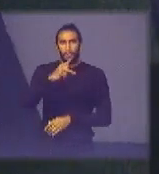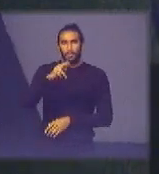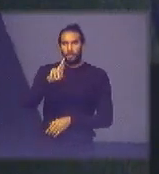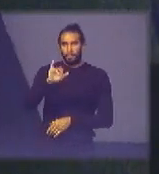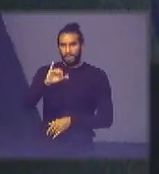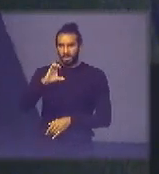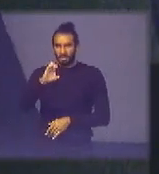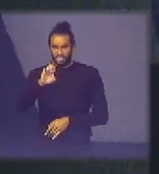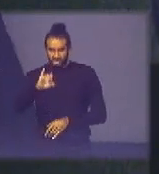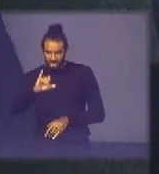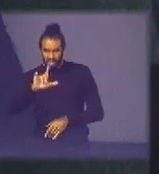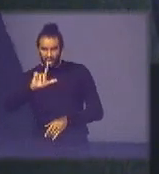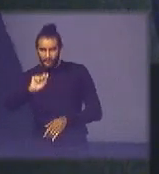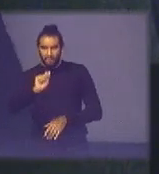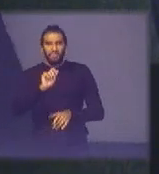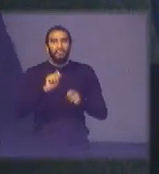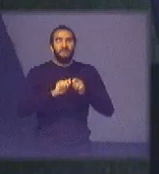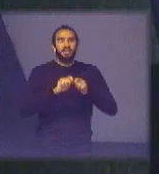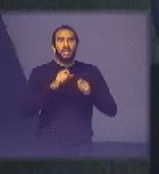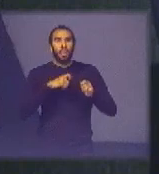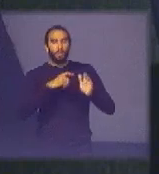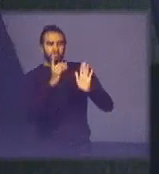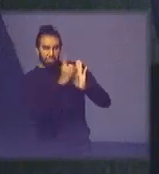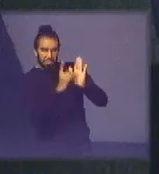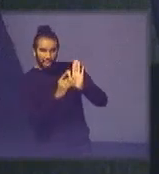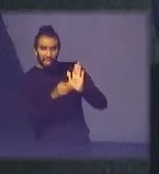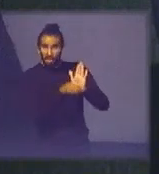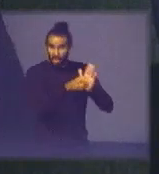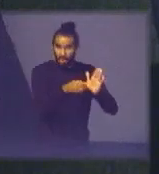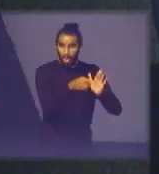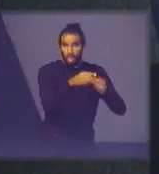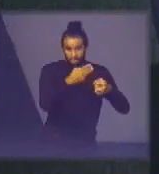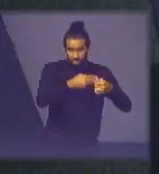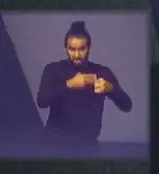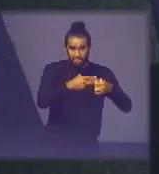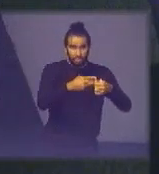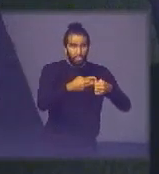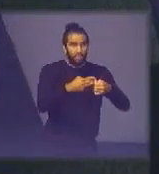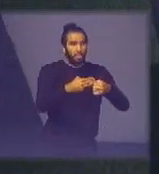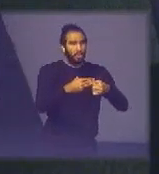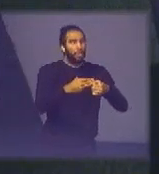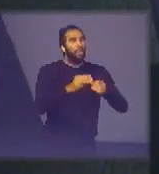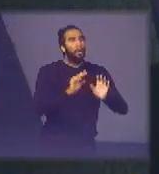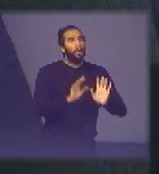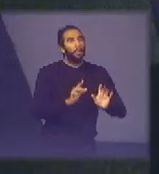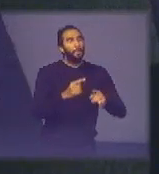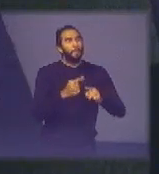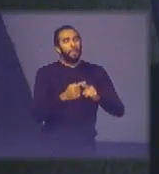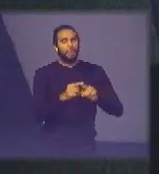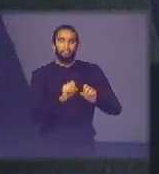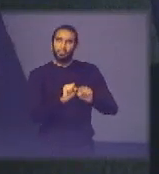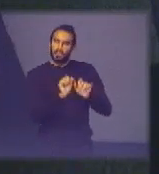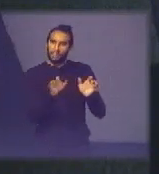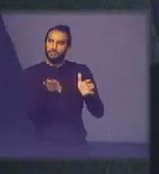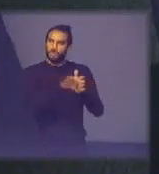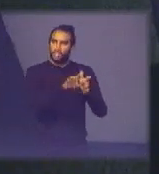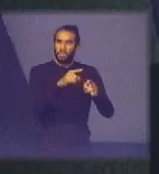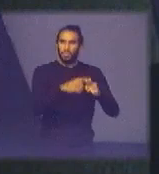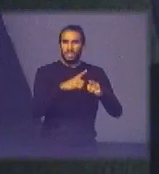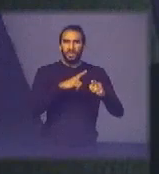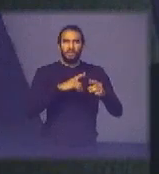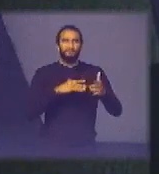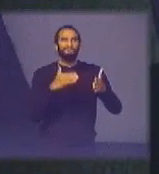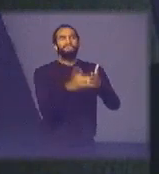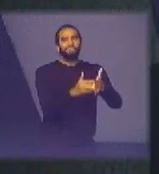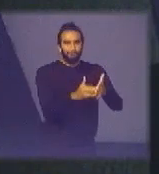baixa um decreto o decreto chega até município porque ele tem em tese né um nível de restrição federal